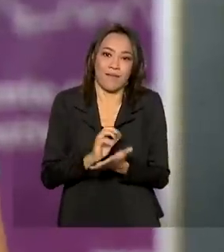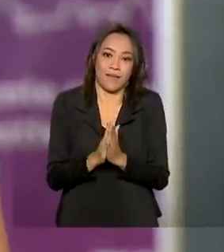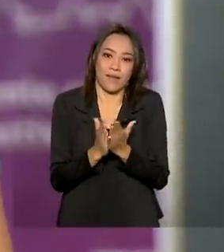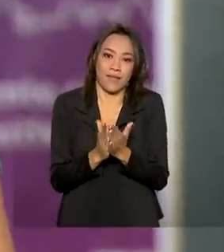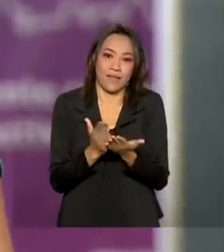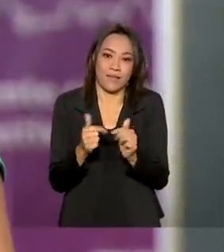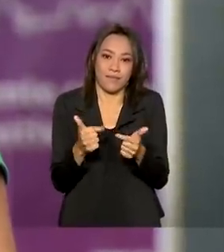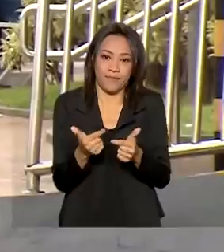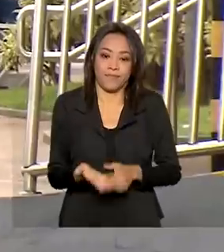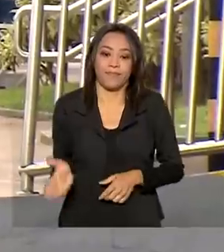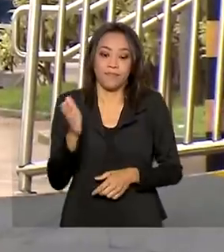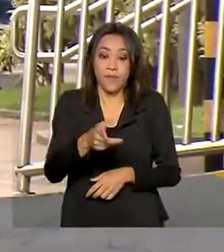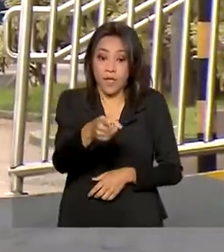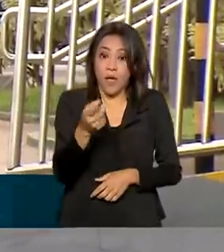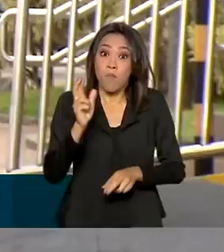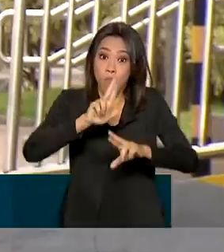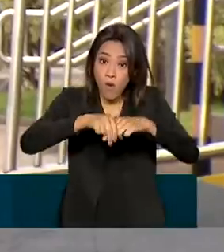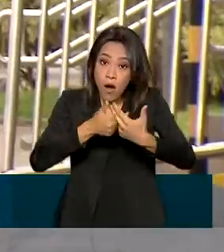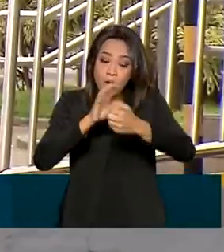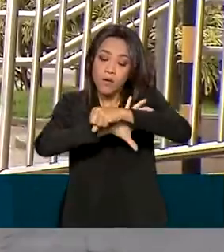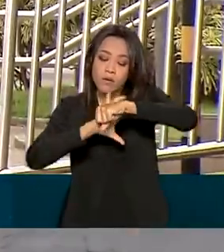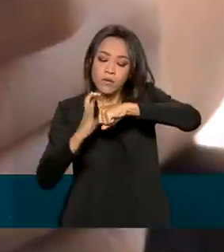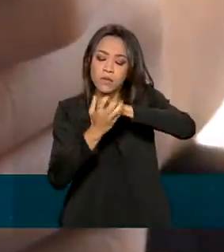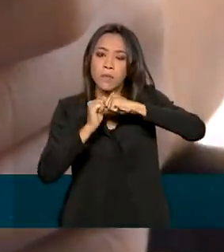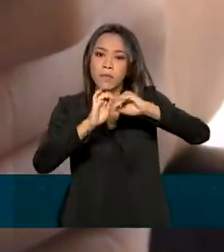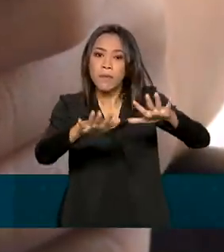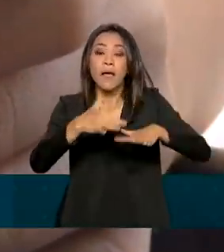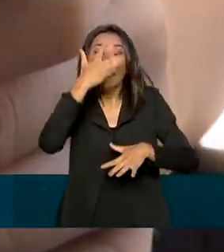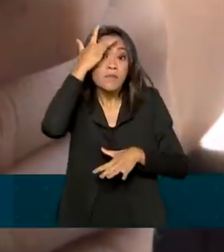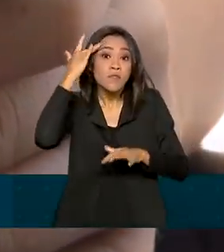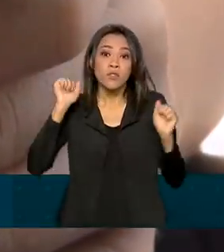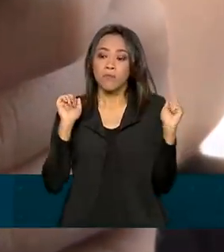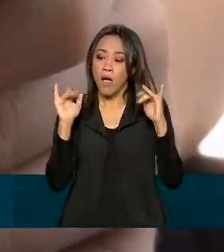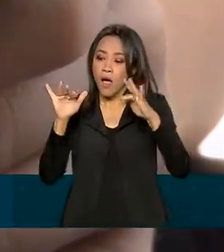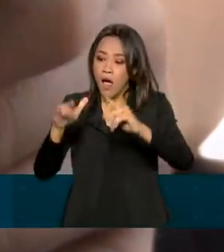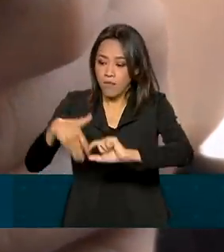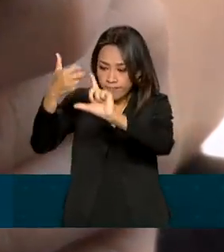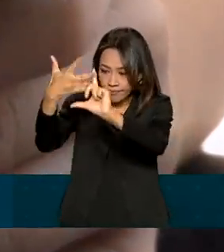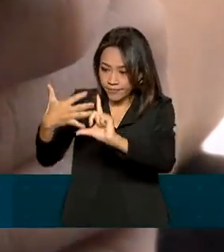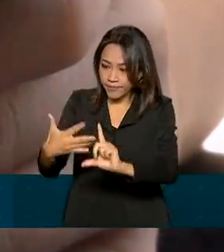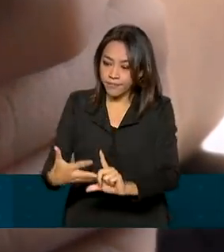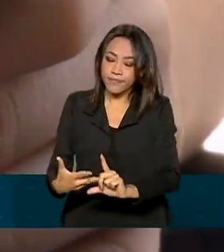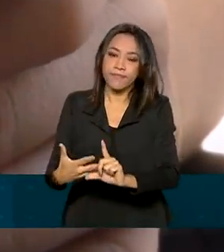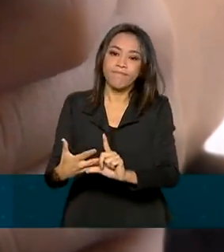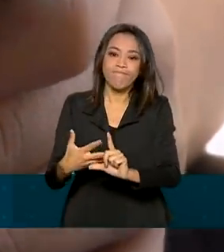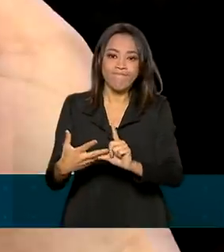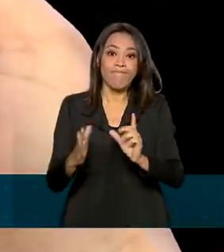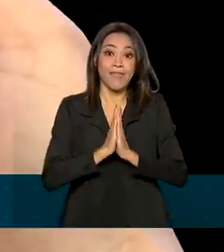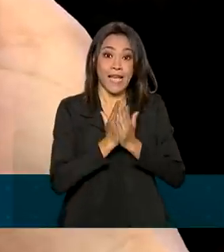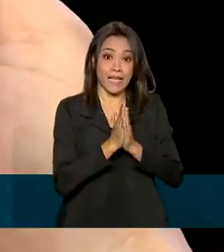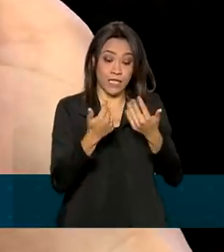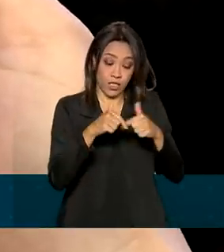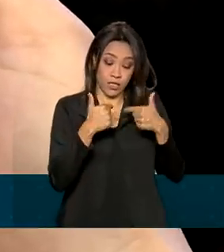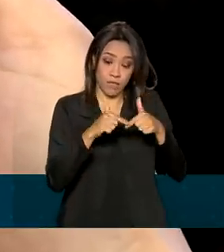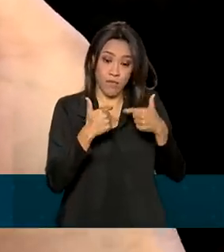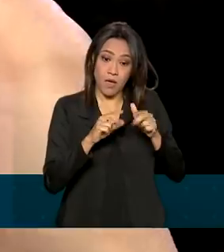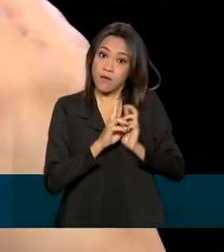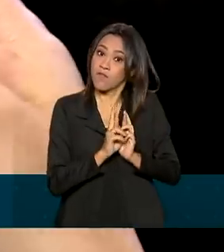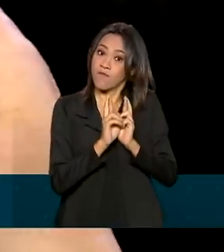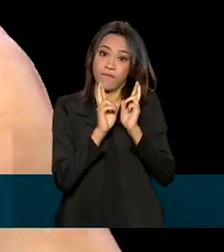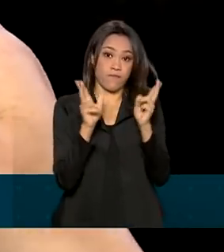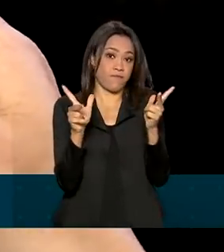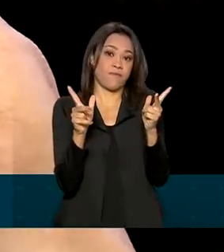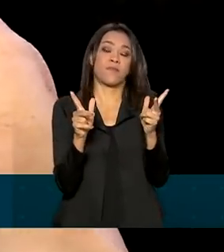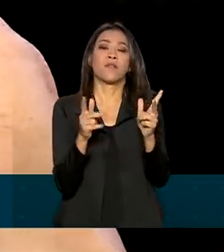Com a pandemia, muita gente passou a recorrer aos serviços digitais. No caso da carteira de trabalho, não foi diferente.